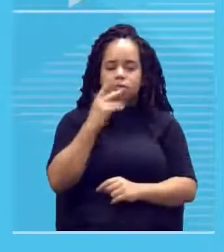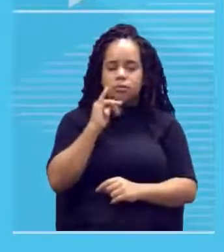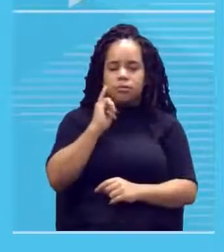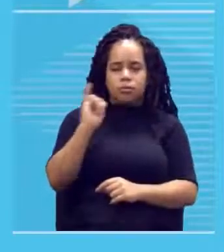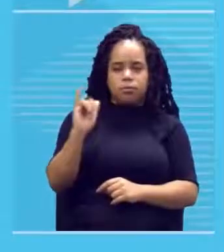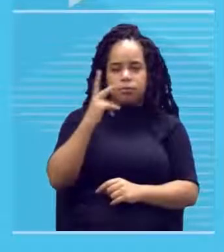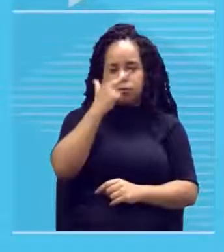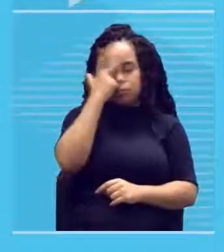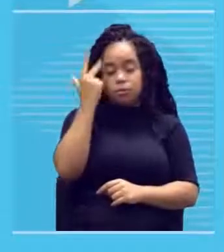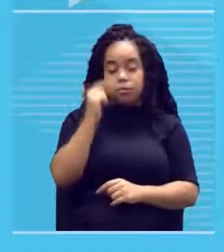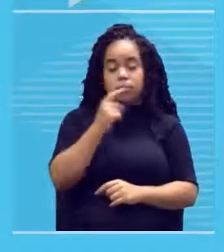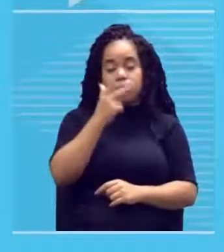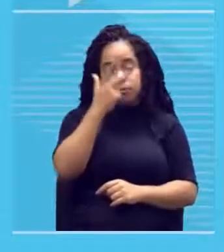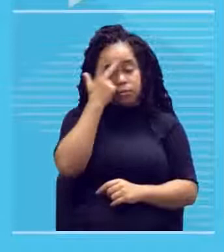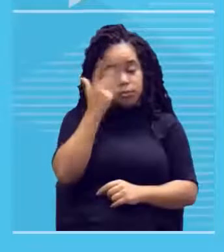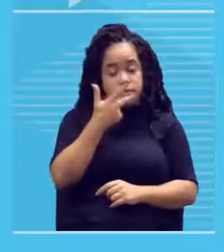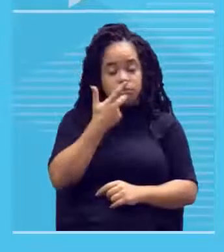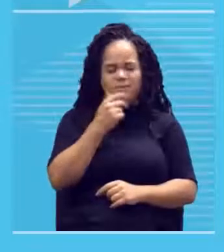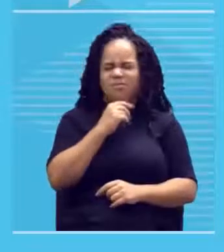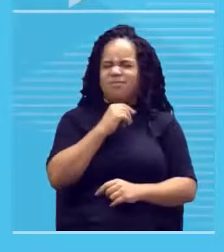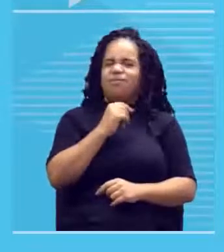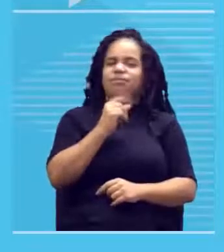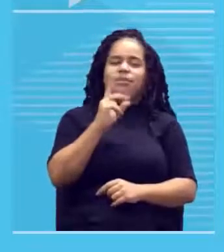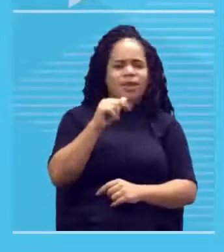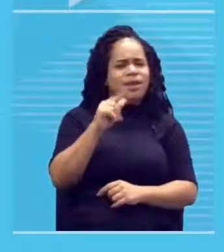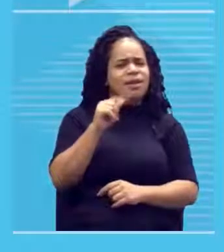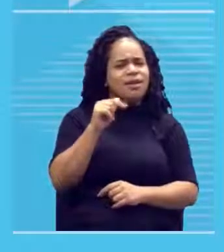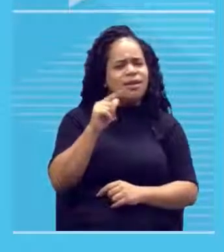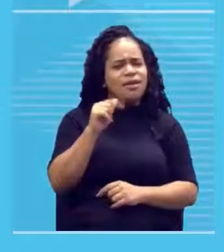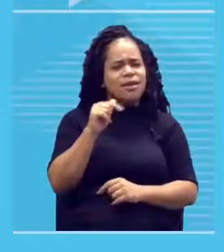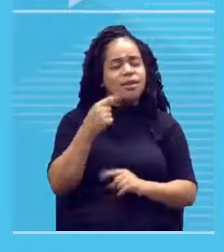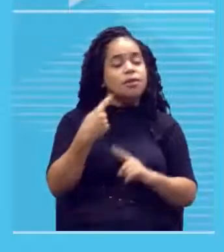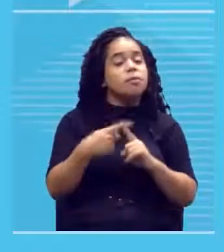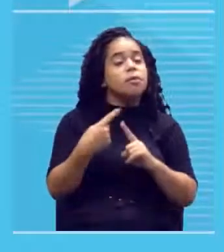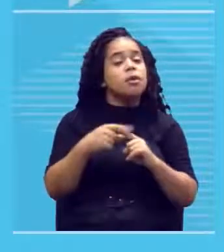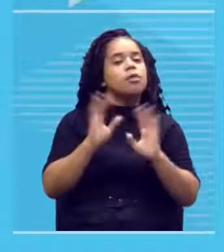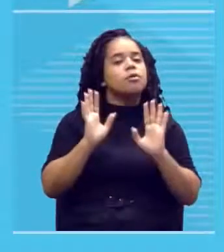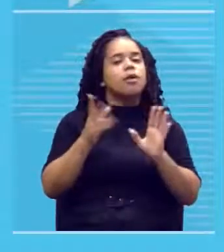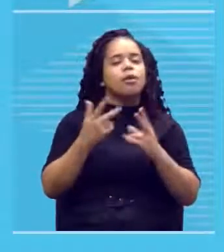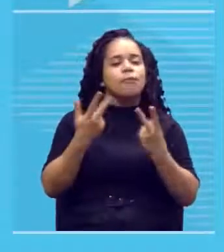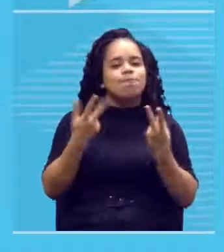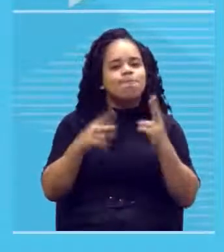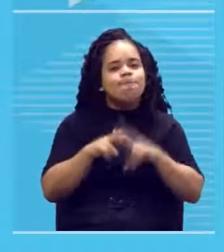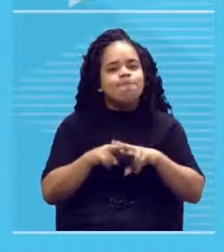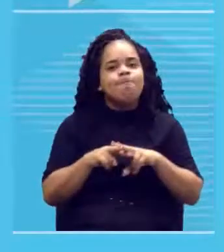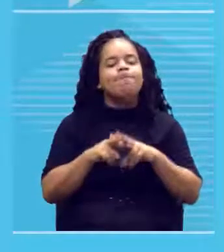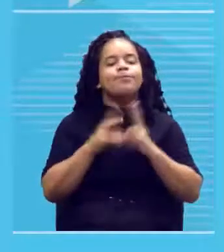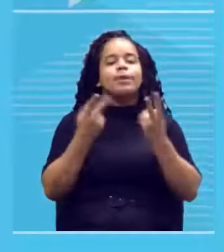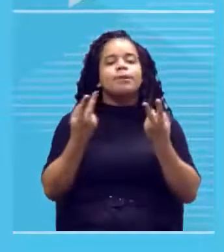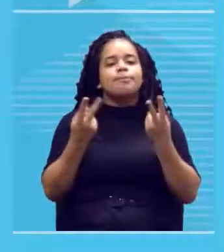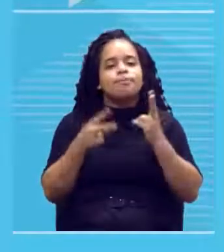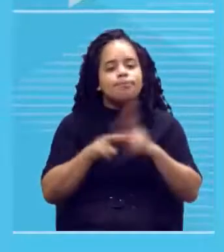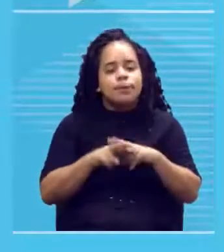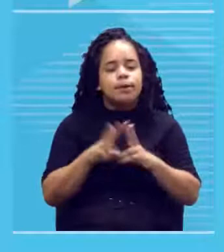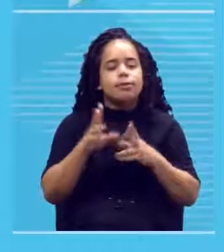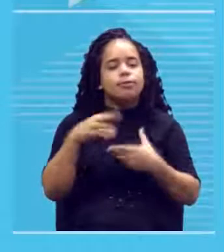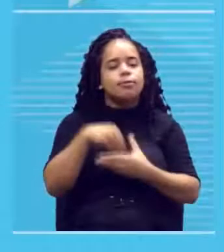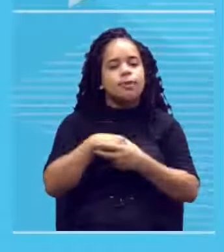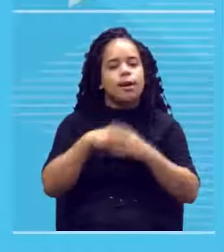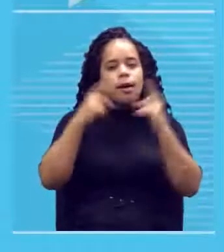diz assim, oxe, mas é mesmo que já está tão construído na cabeça da criatura